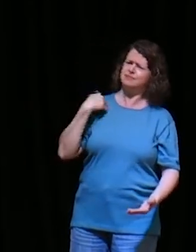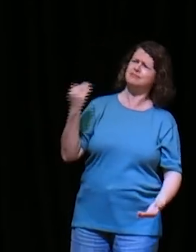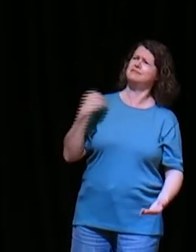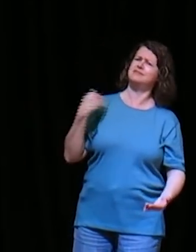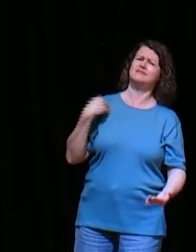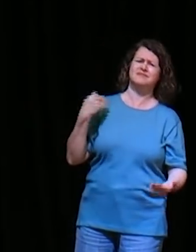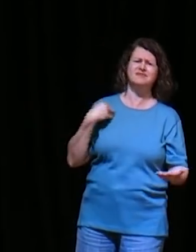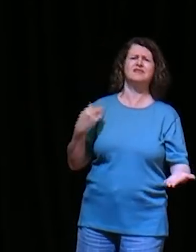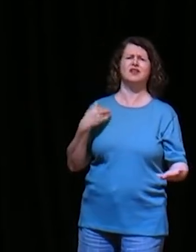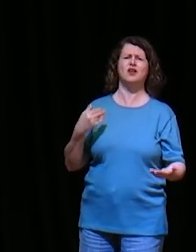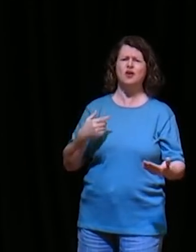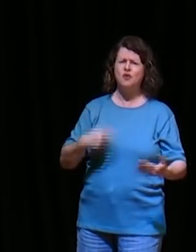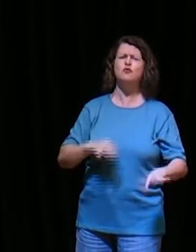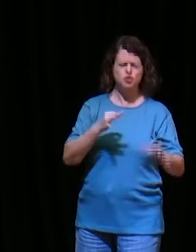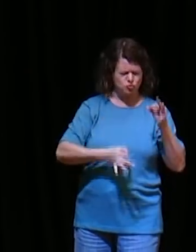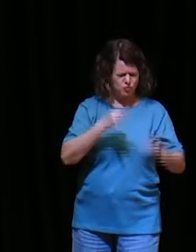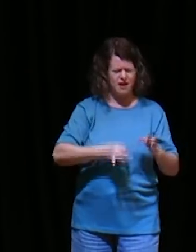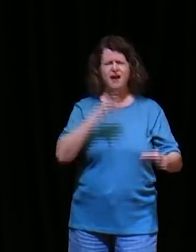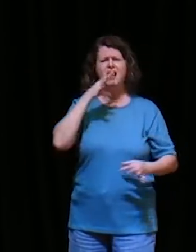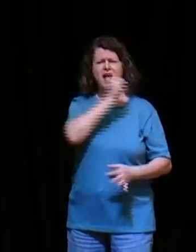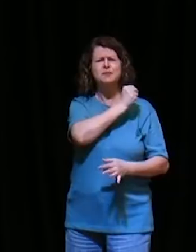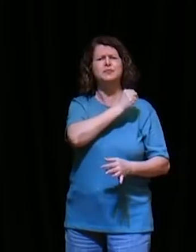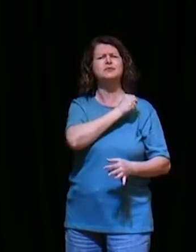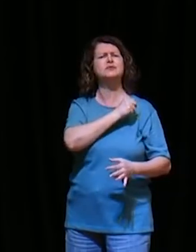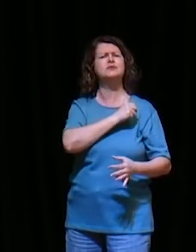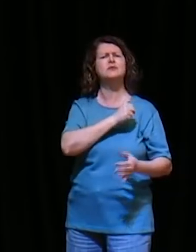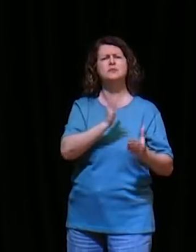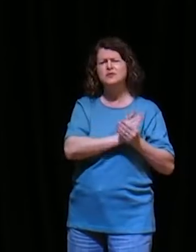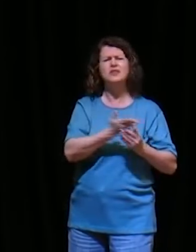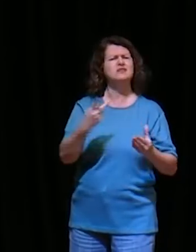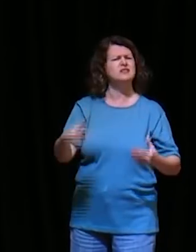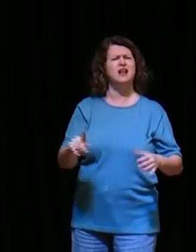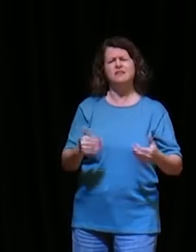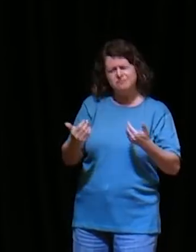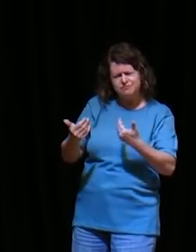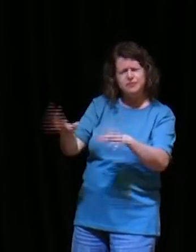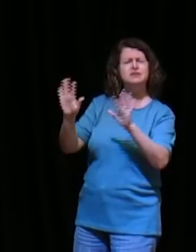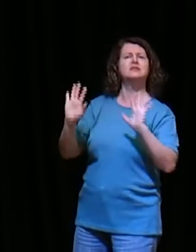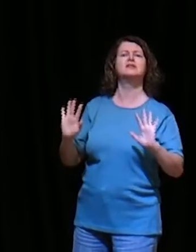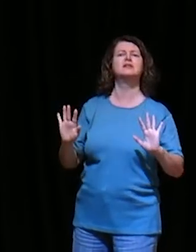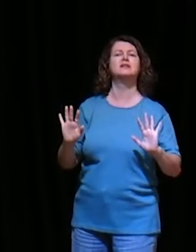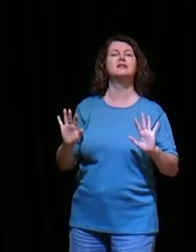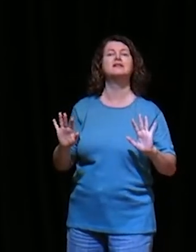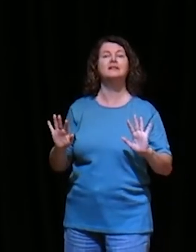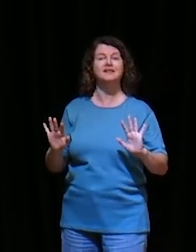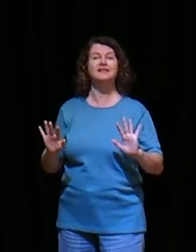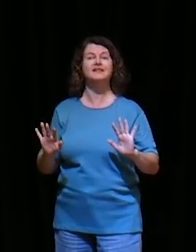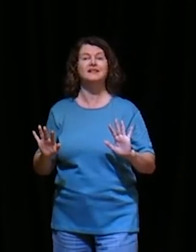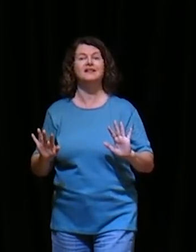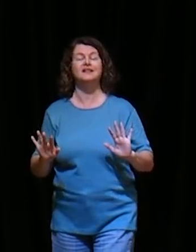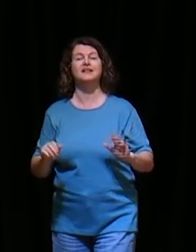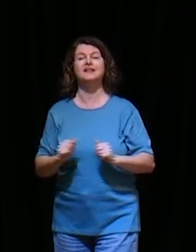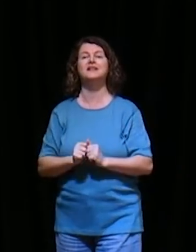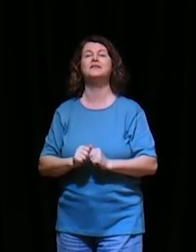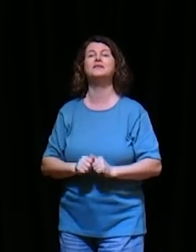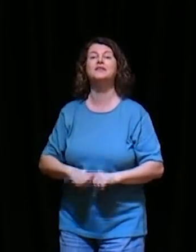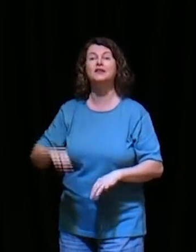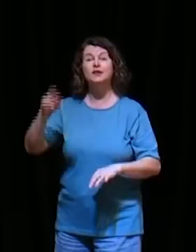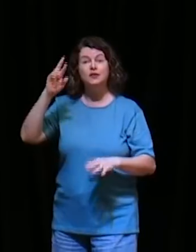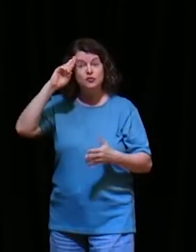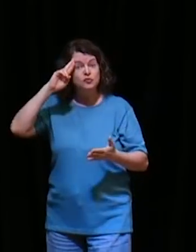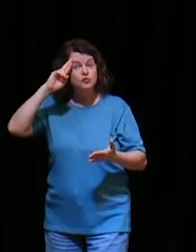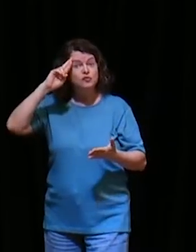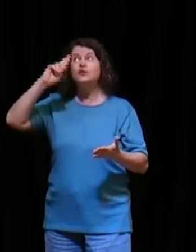e me importune muito, disse o Senhor, ouvi o que diz o injusto juiz, e Deus não fará